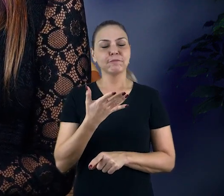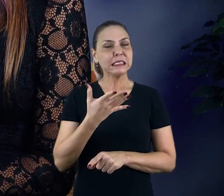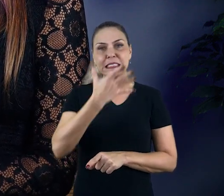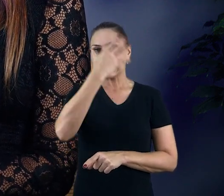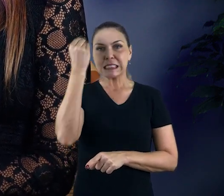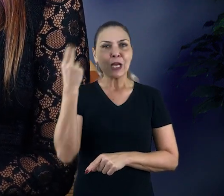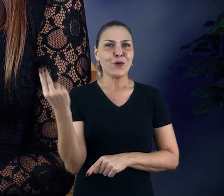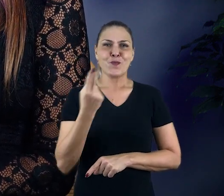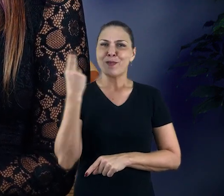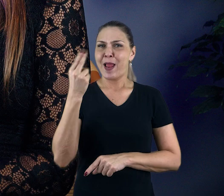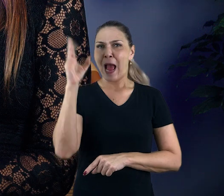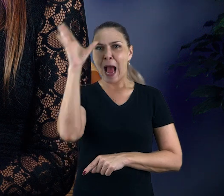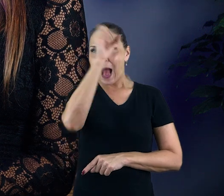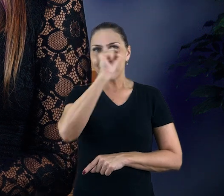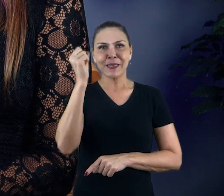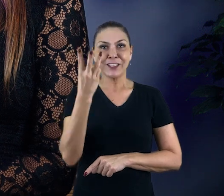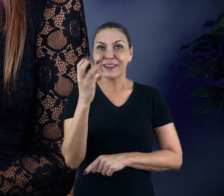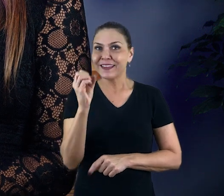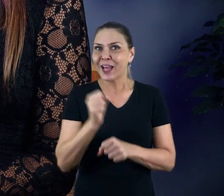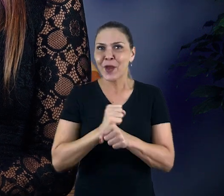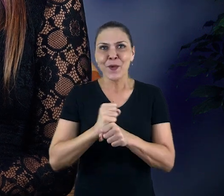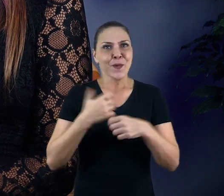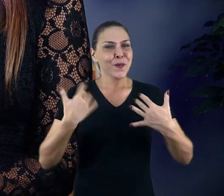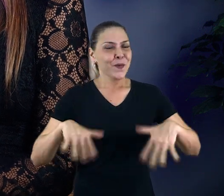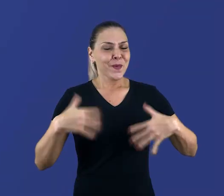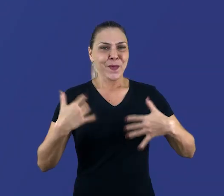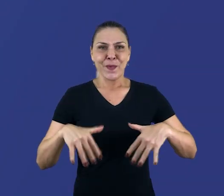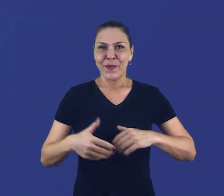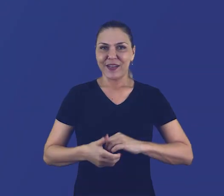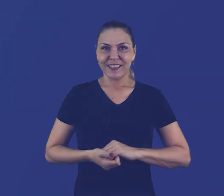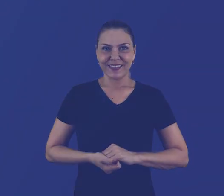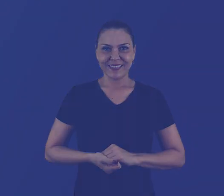bem inesquecidas. Eu aprendi muito em 30 anos.